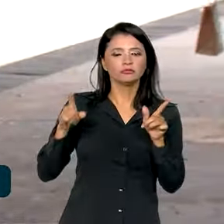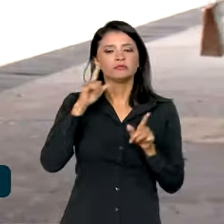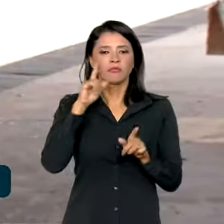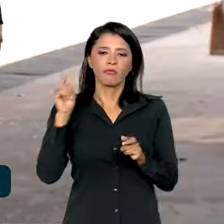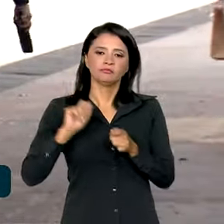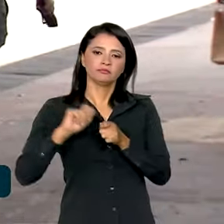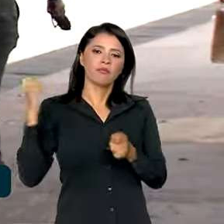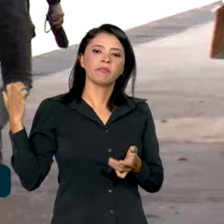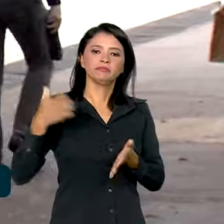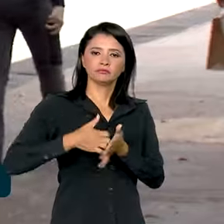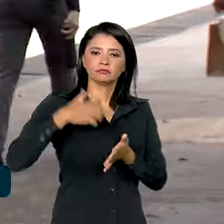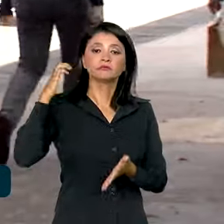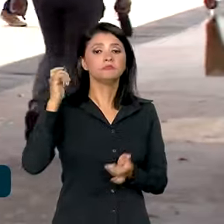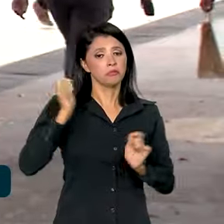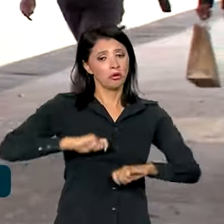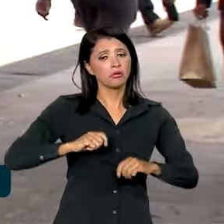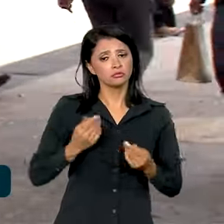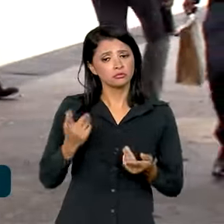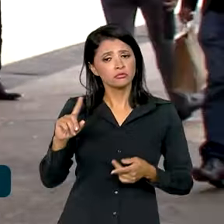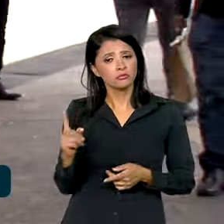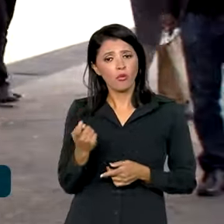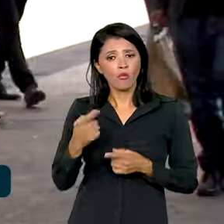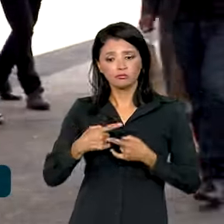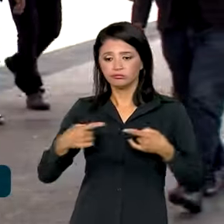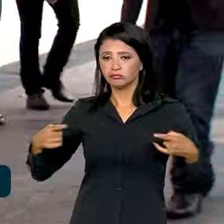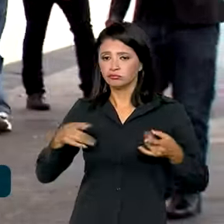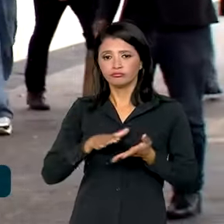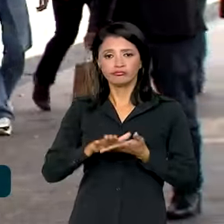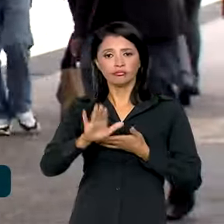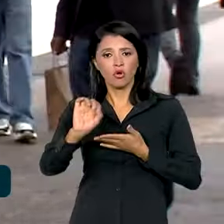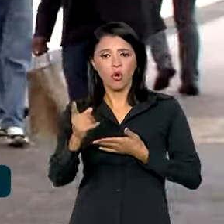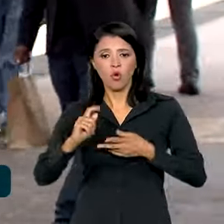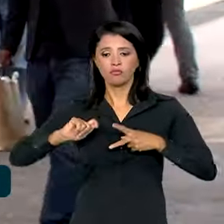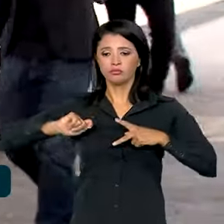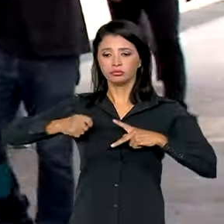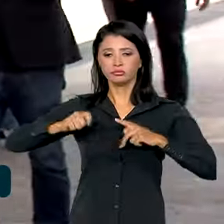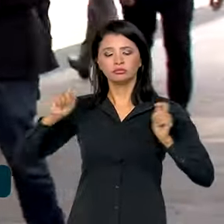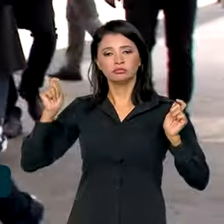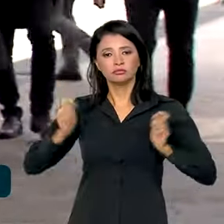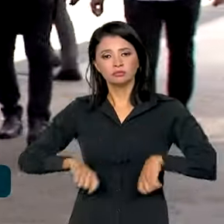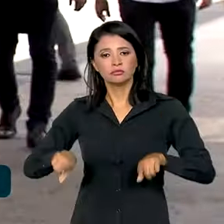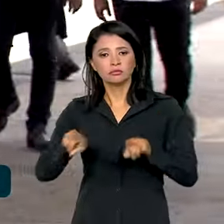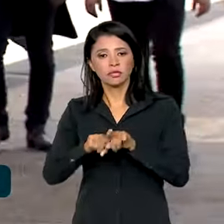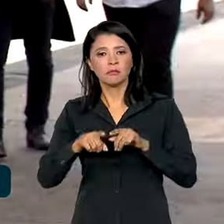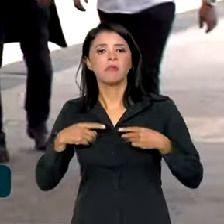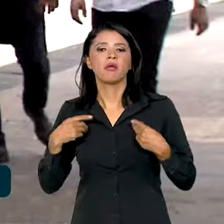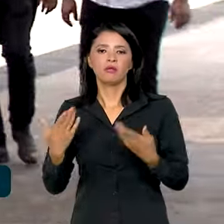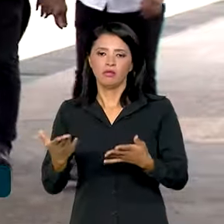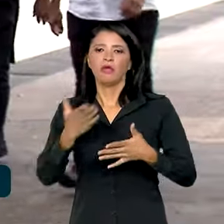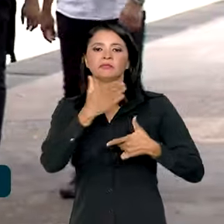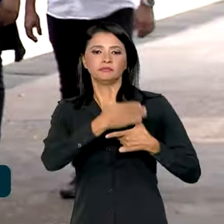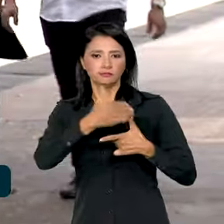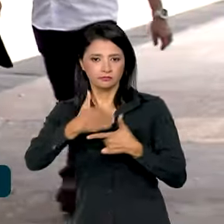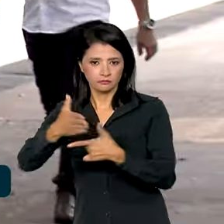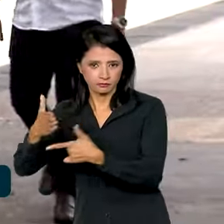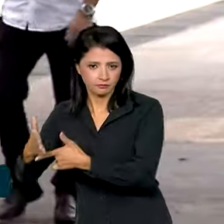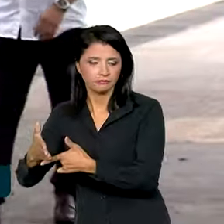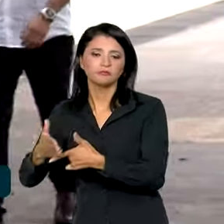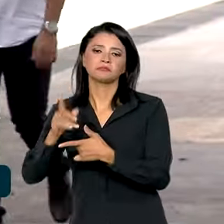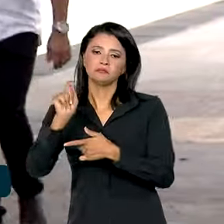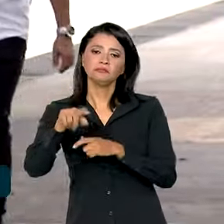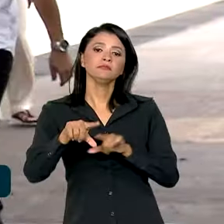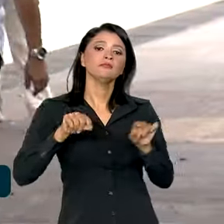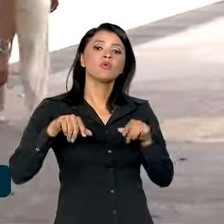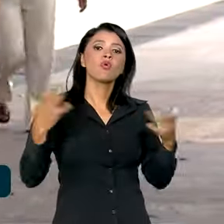realizar o pagamento à vista, em um único boleto ou PIX. Além disso, oferece a opção de parcelamento e permite